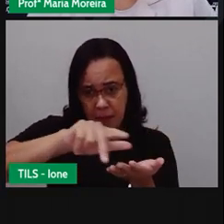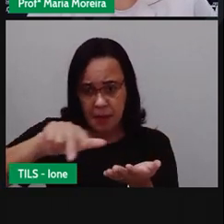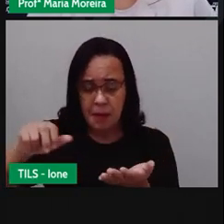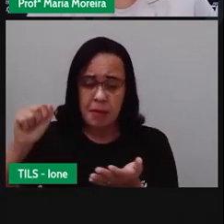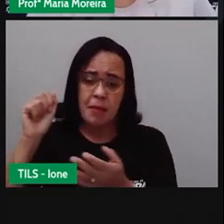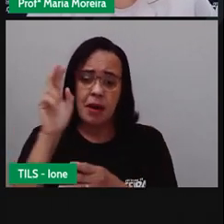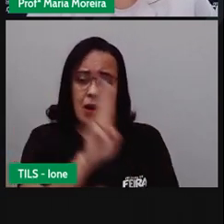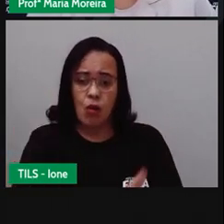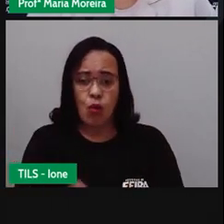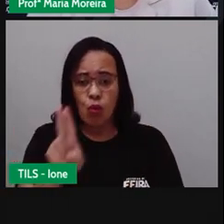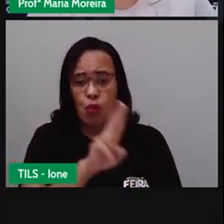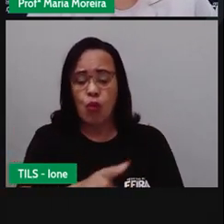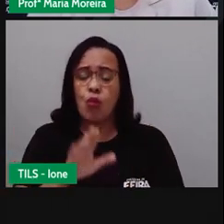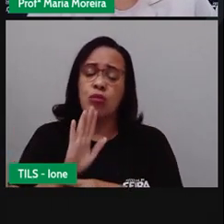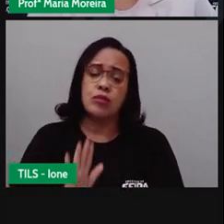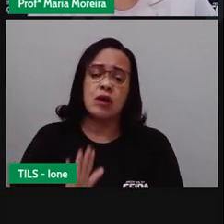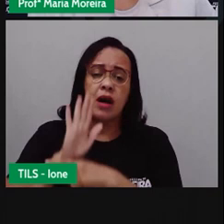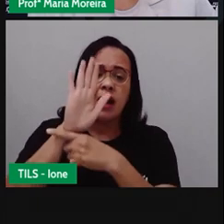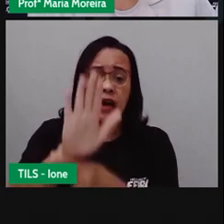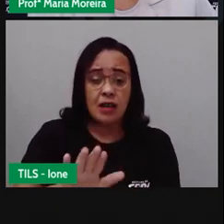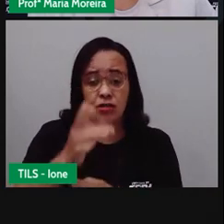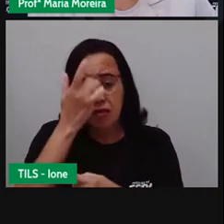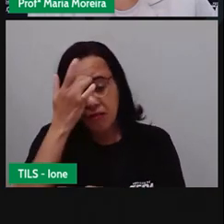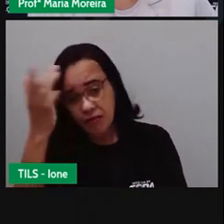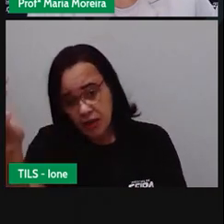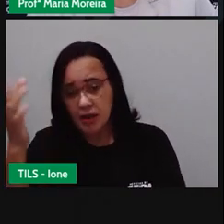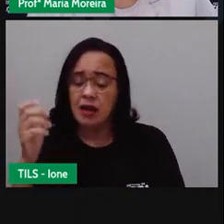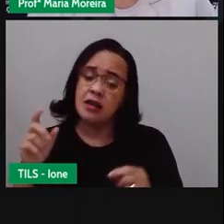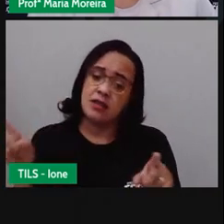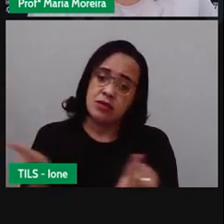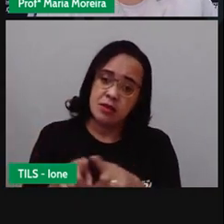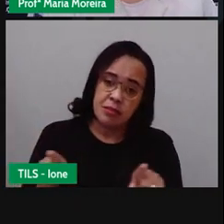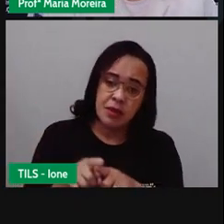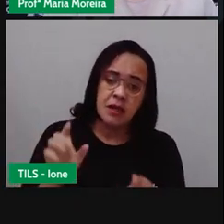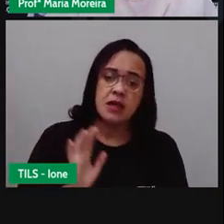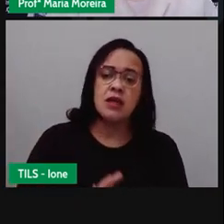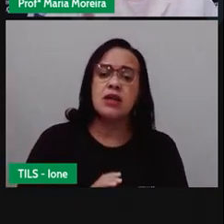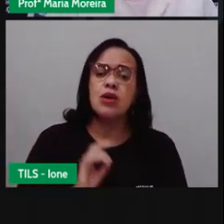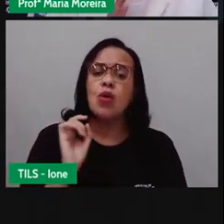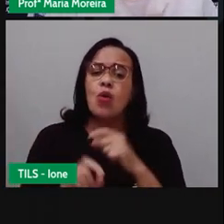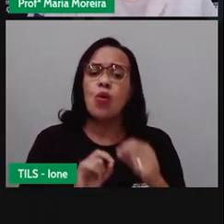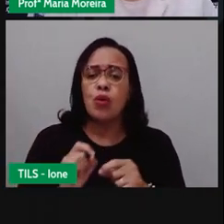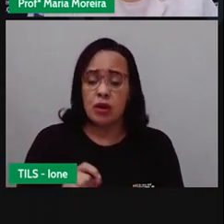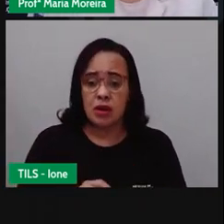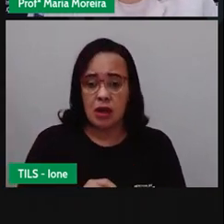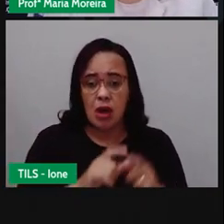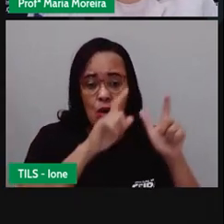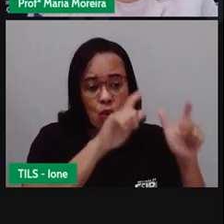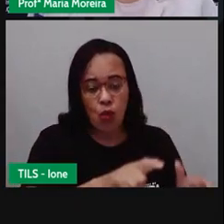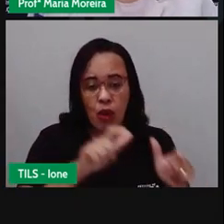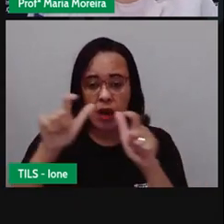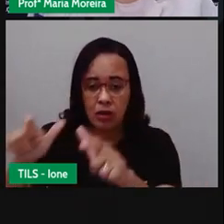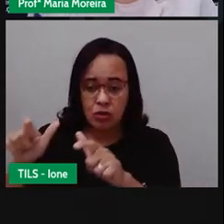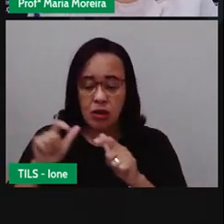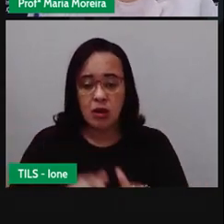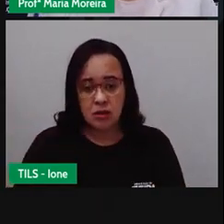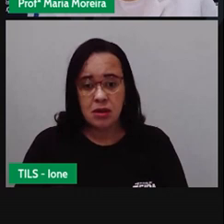dia a dia, pois eles facilitam nossa locomoção e nos permitem ir de um lugar a outro com mais